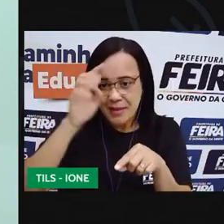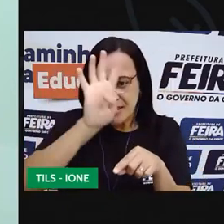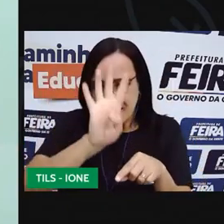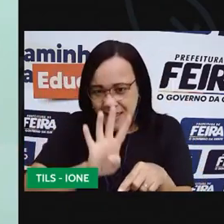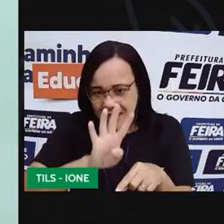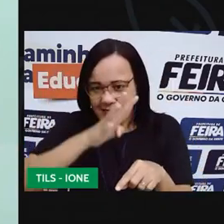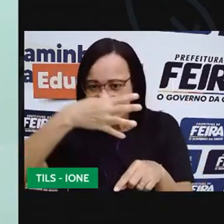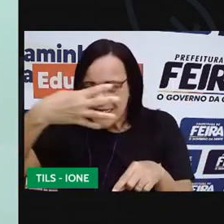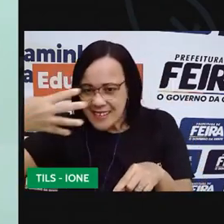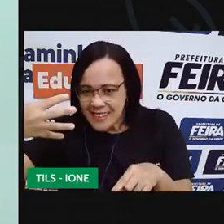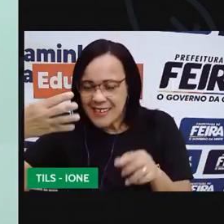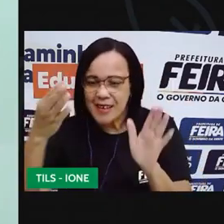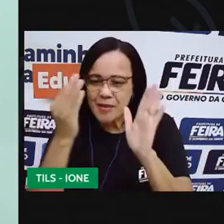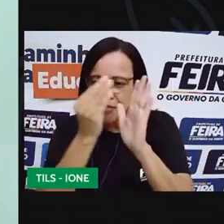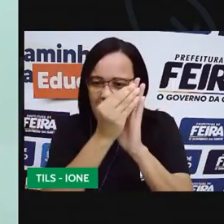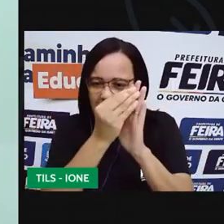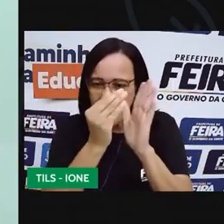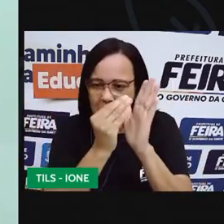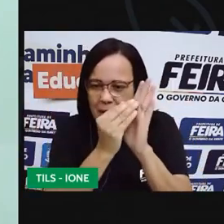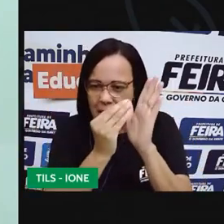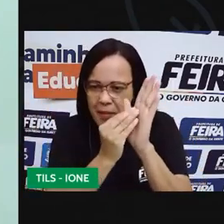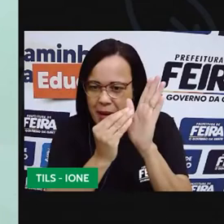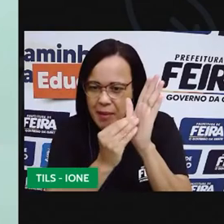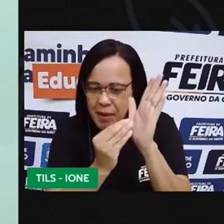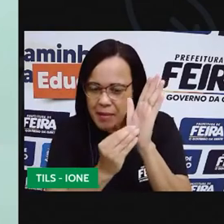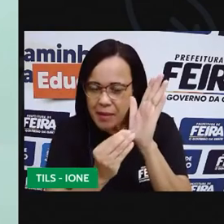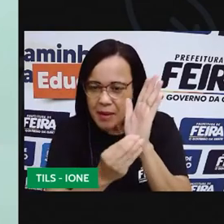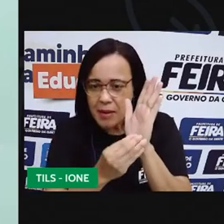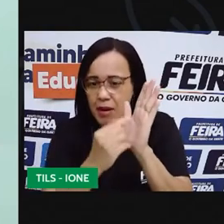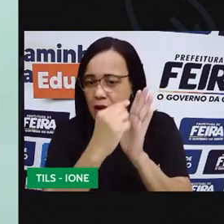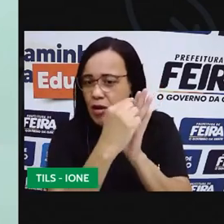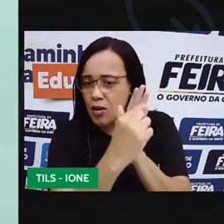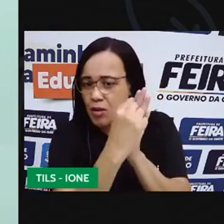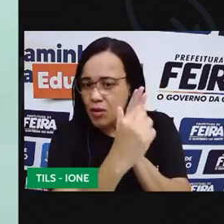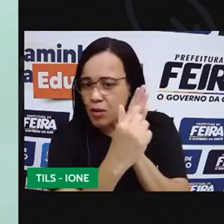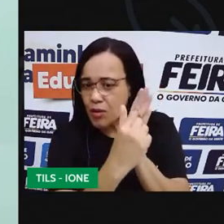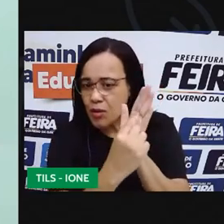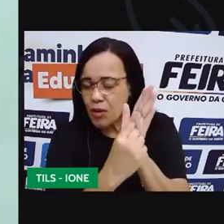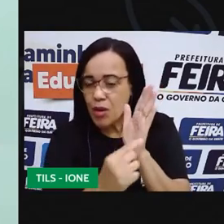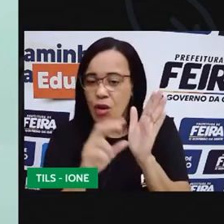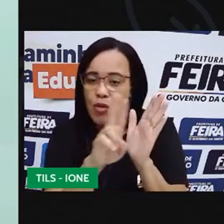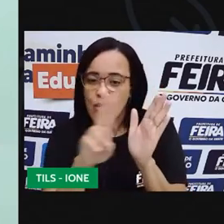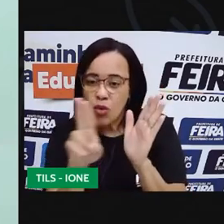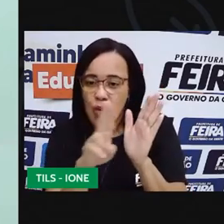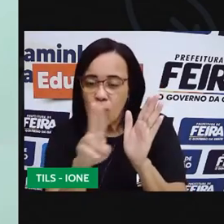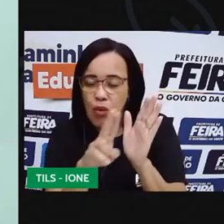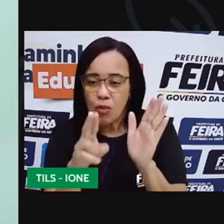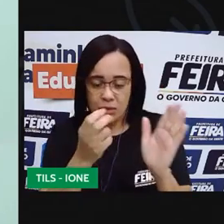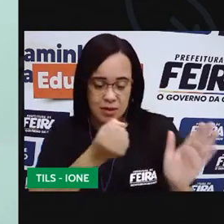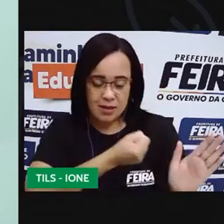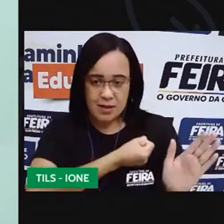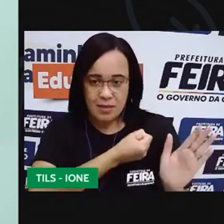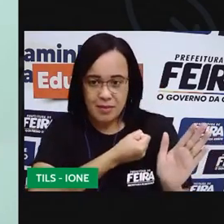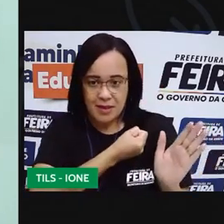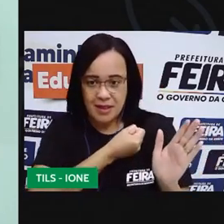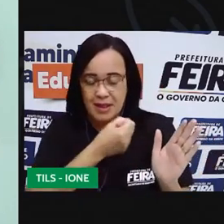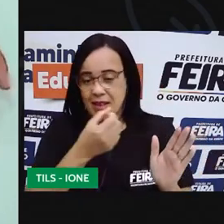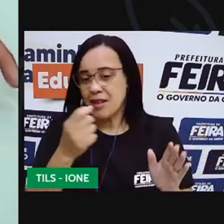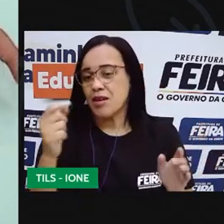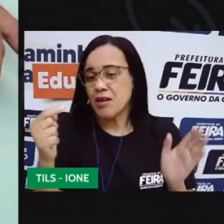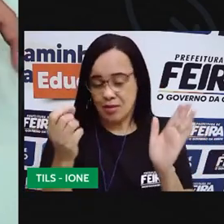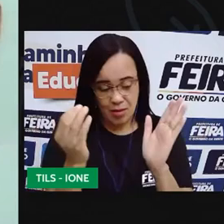e colocar ao lado o número do peixe que foi pescado por aquele participante.